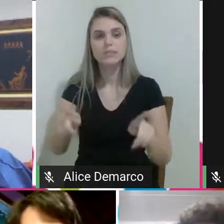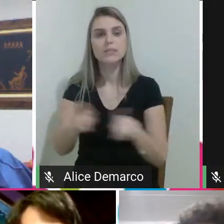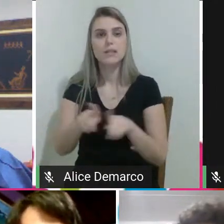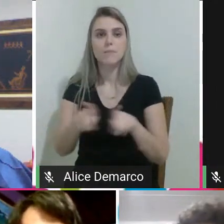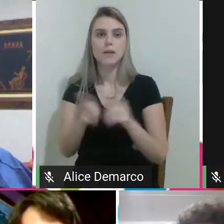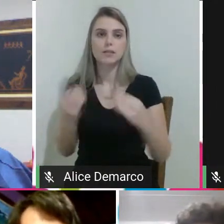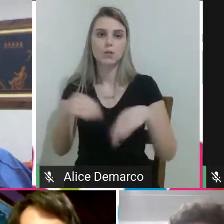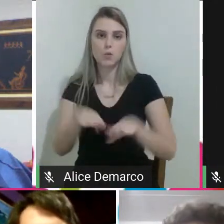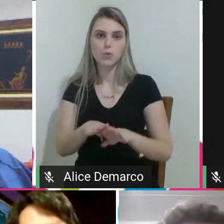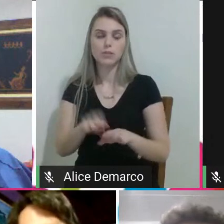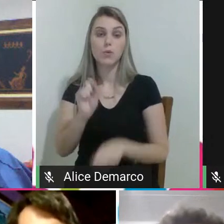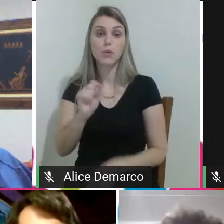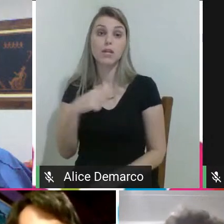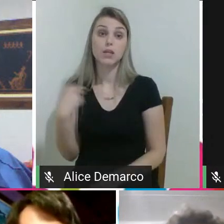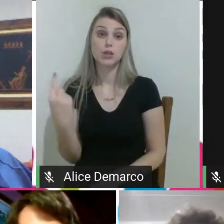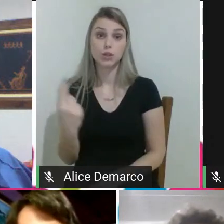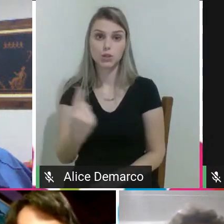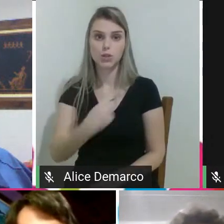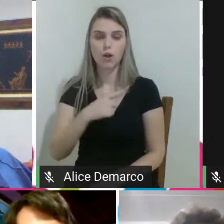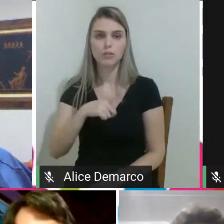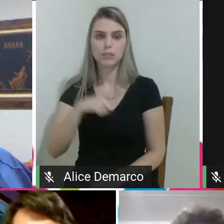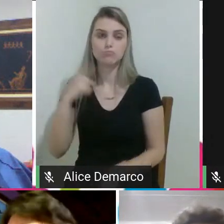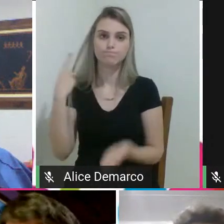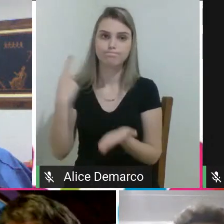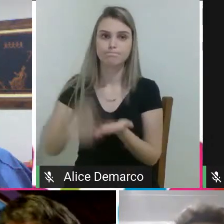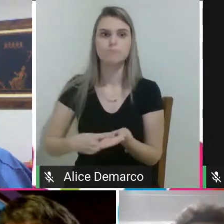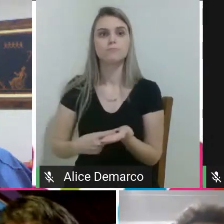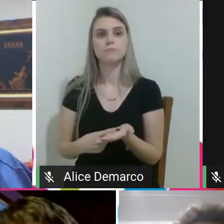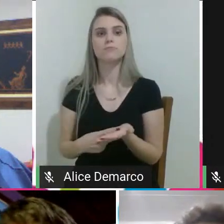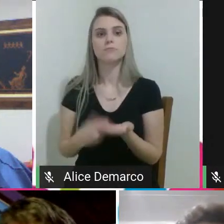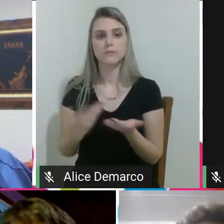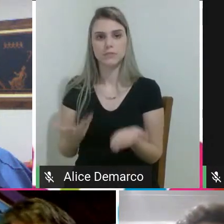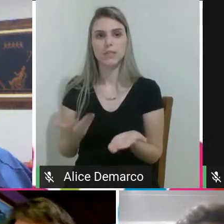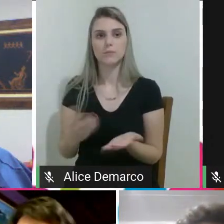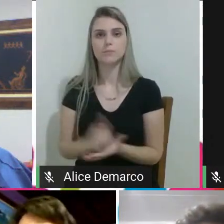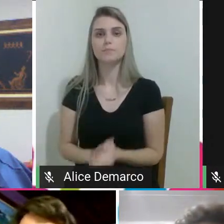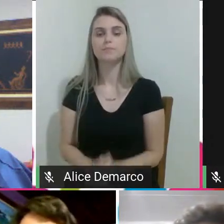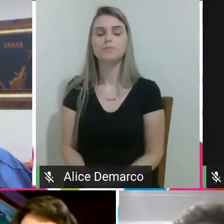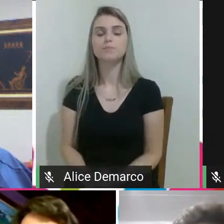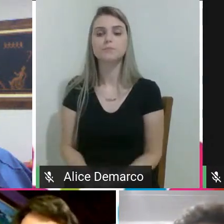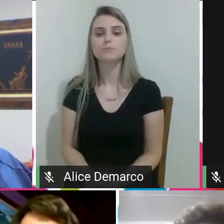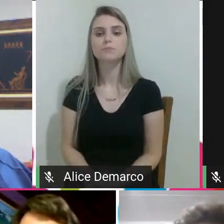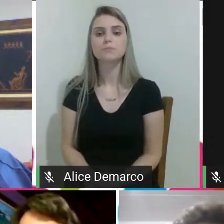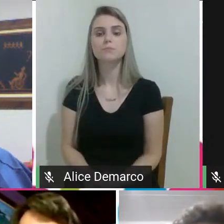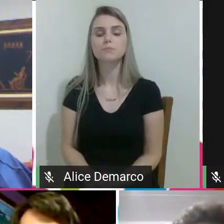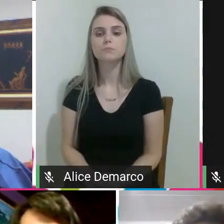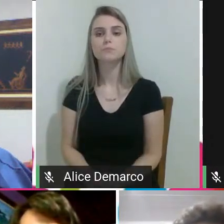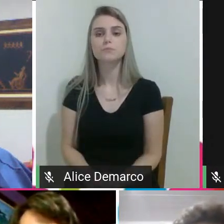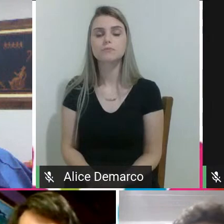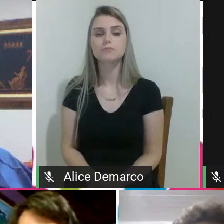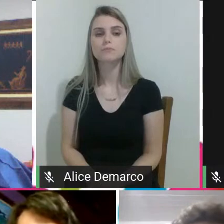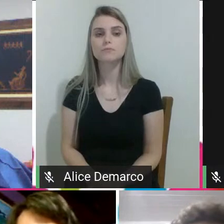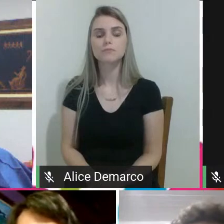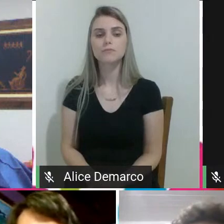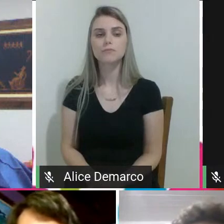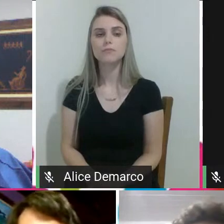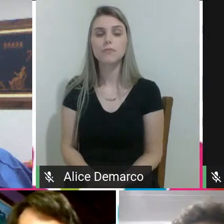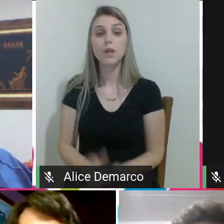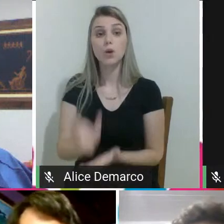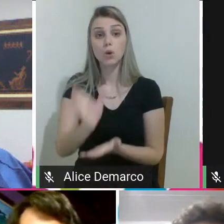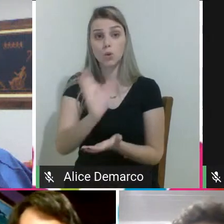que a gente está bastante comprometido, né, professora Lígia? Então, na nossa unidade curricular,